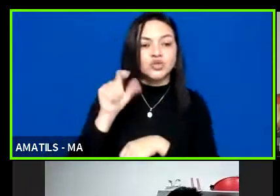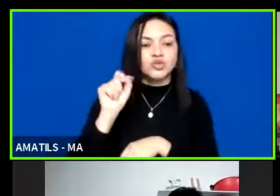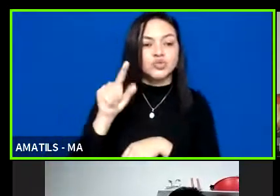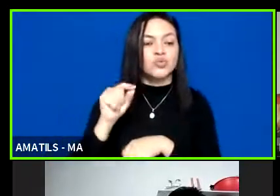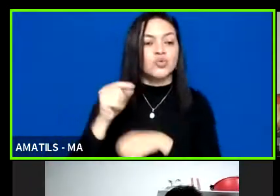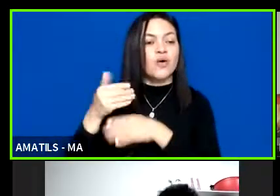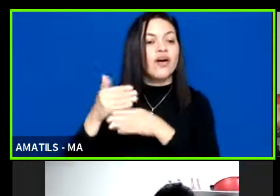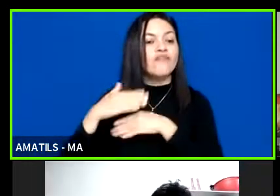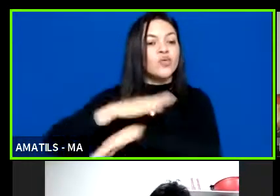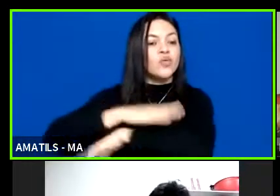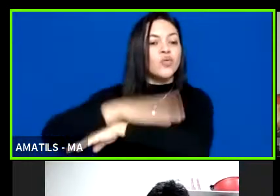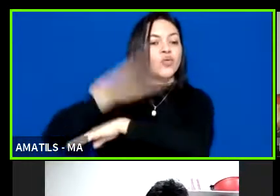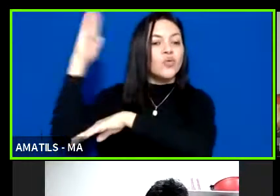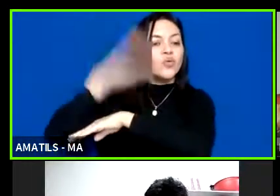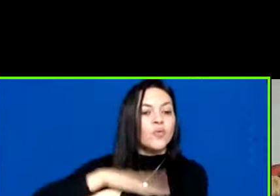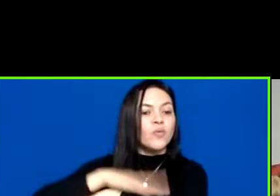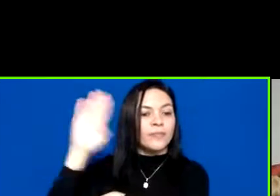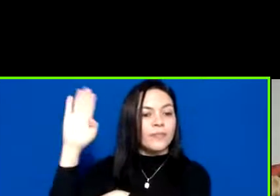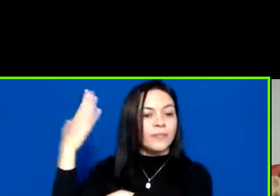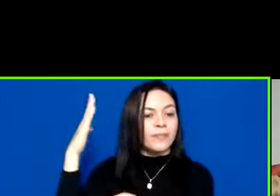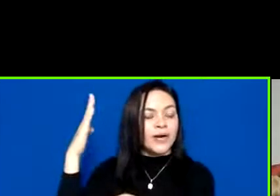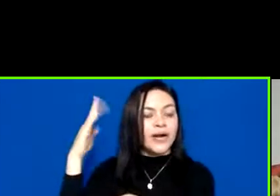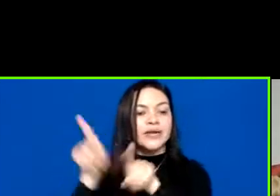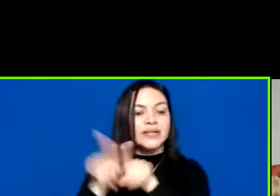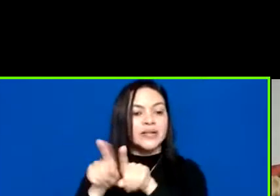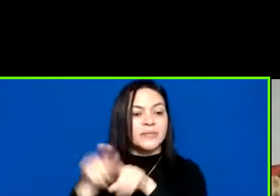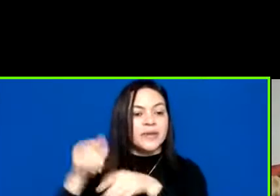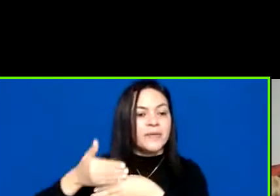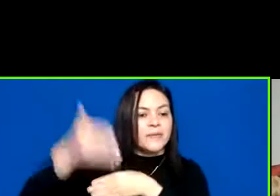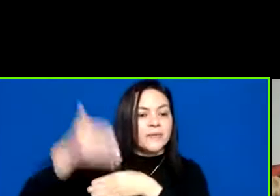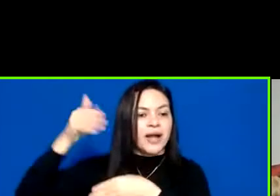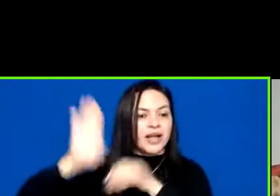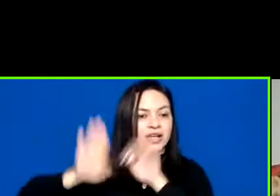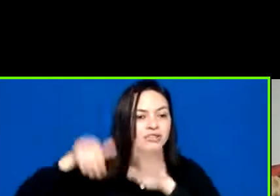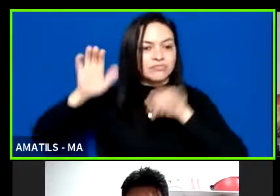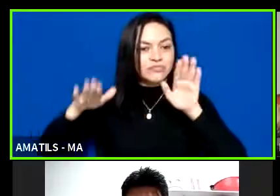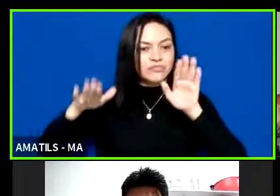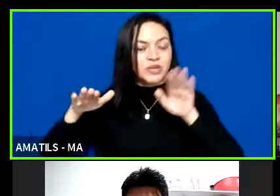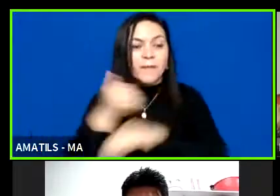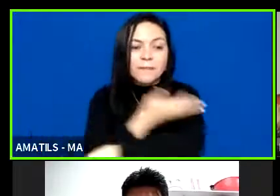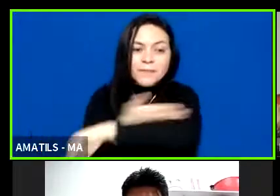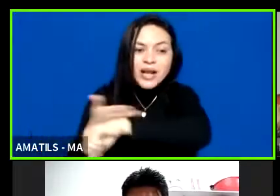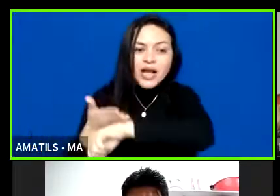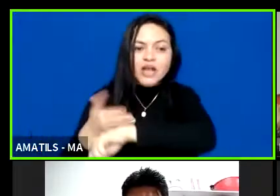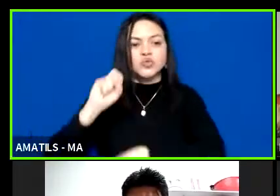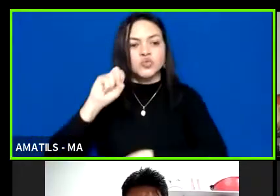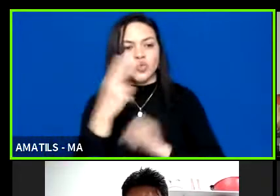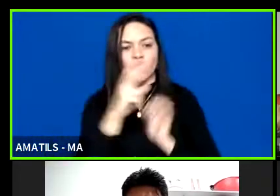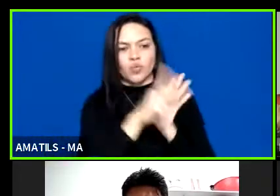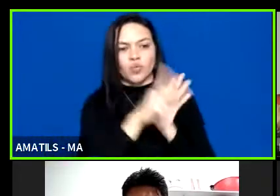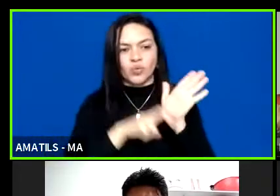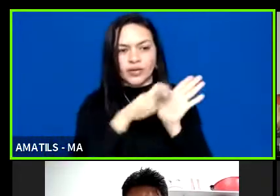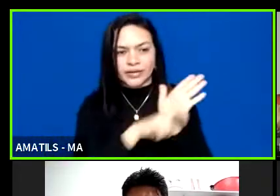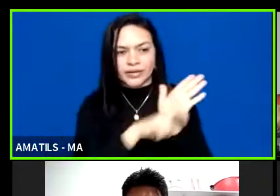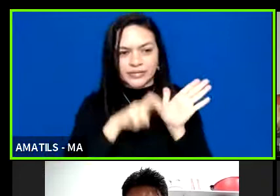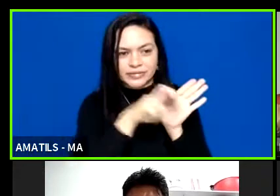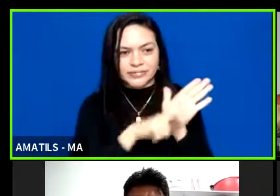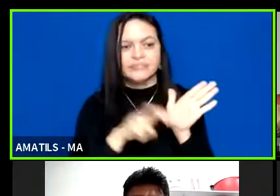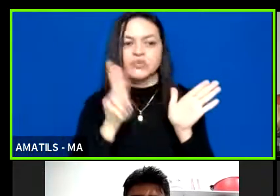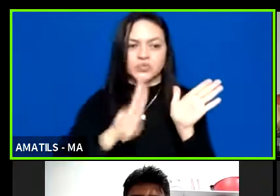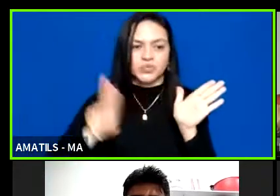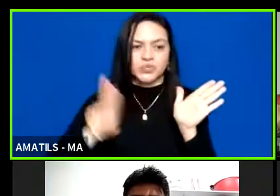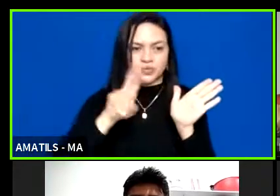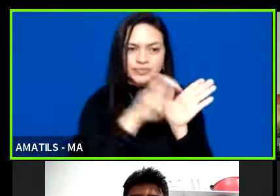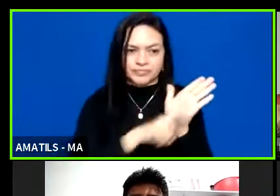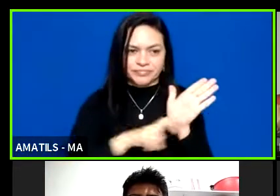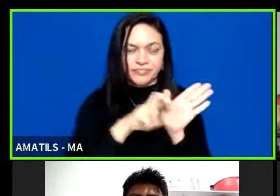janela de madeira e paredes brancas. Eu sou cadeirante, faço uso de cadeira de rodas, sou um